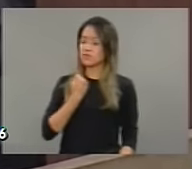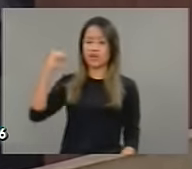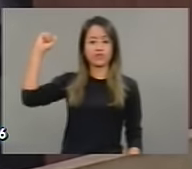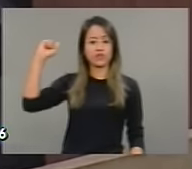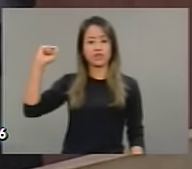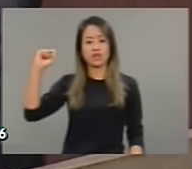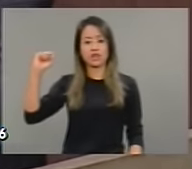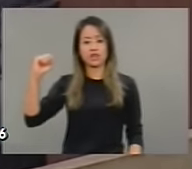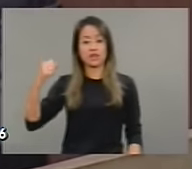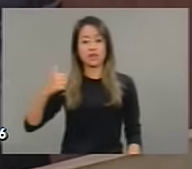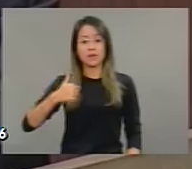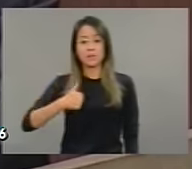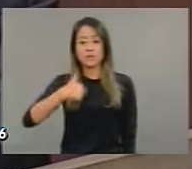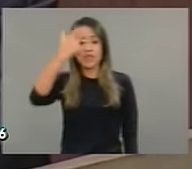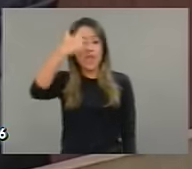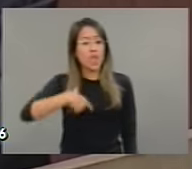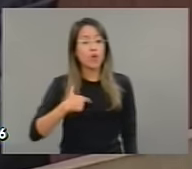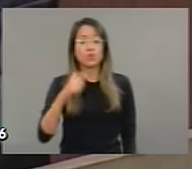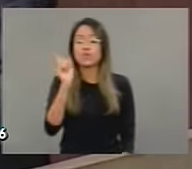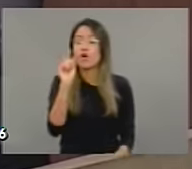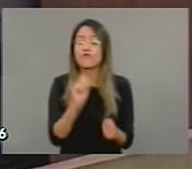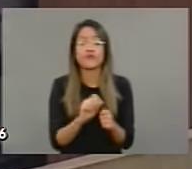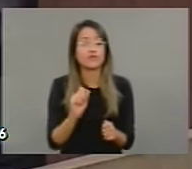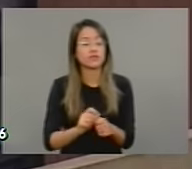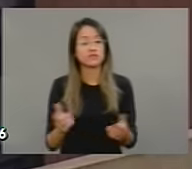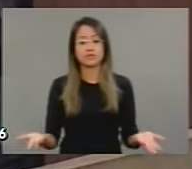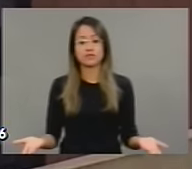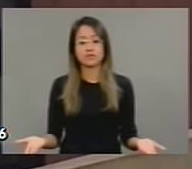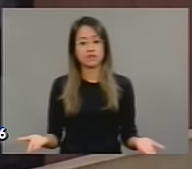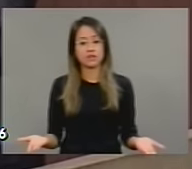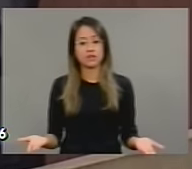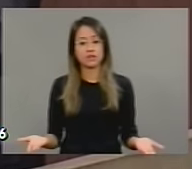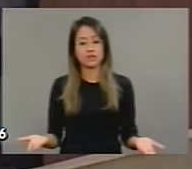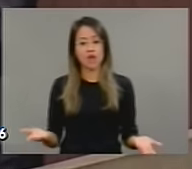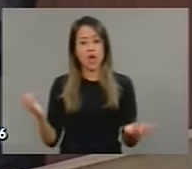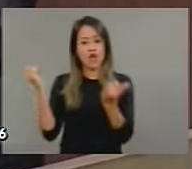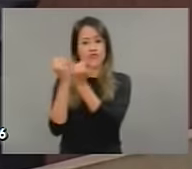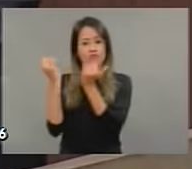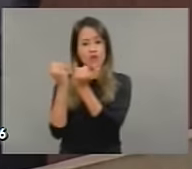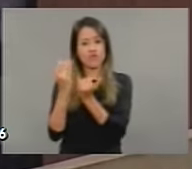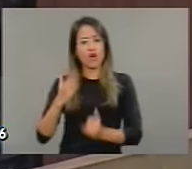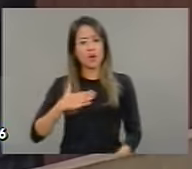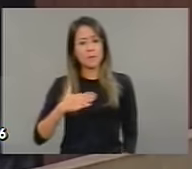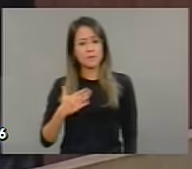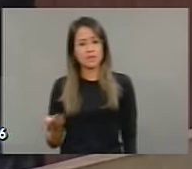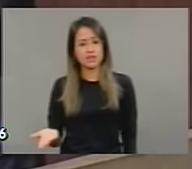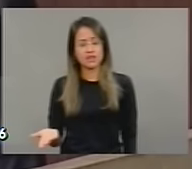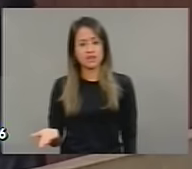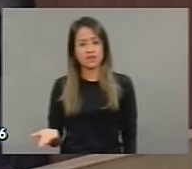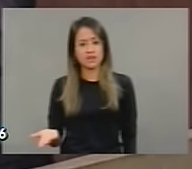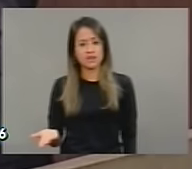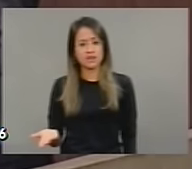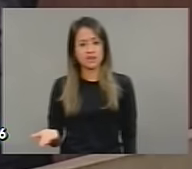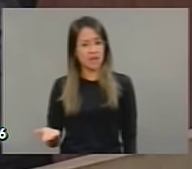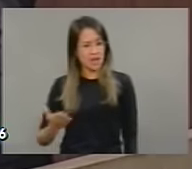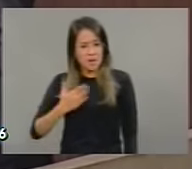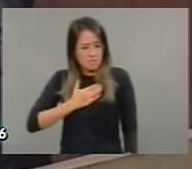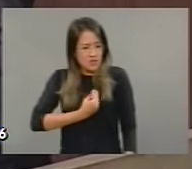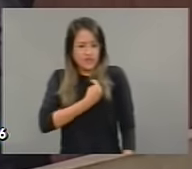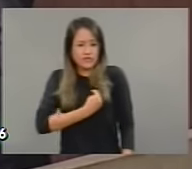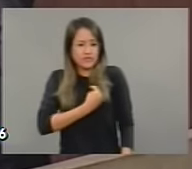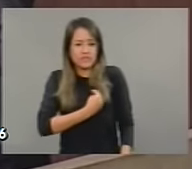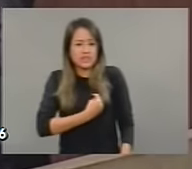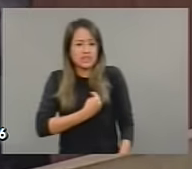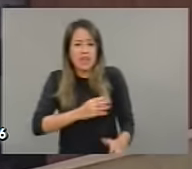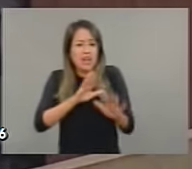é muito ruim. Você se defender de uma infâmia, de uma injustiça, o meu mandato é absolutamente claro e transparente.